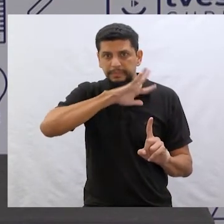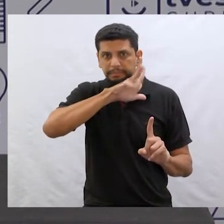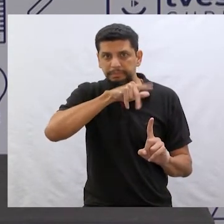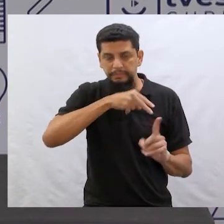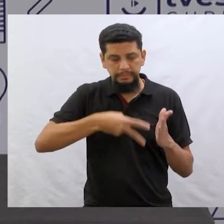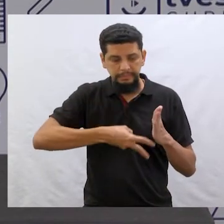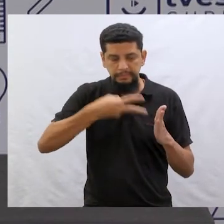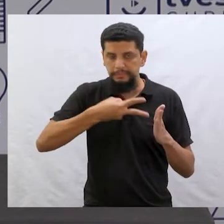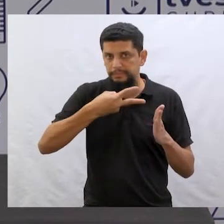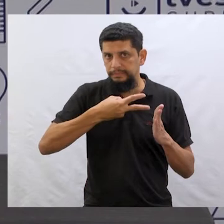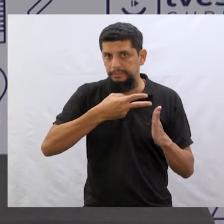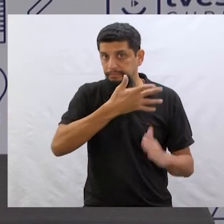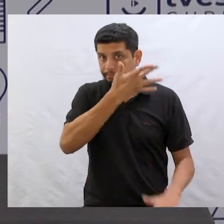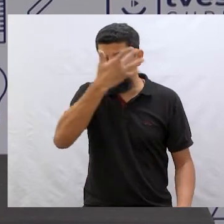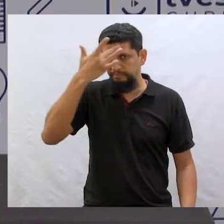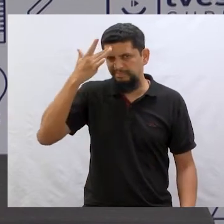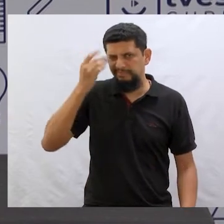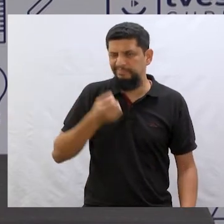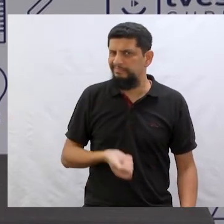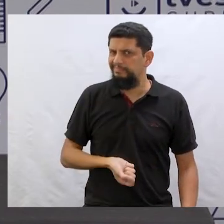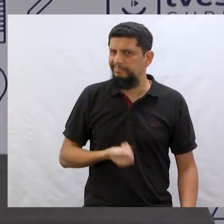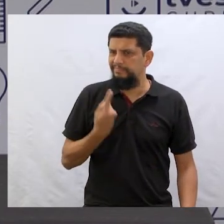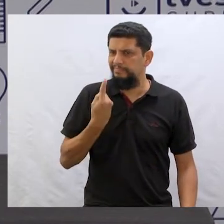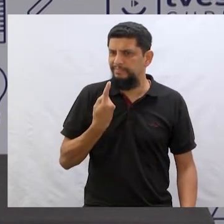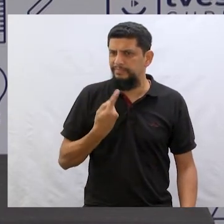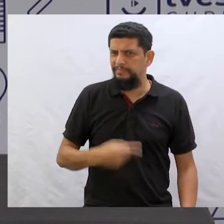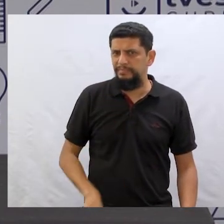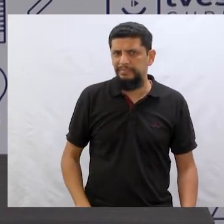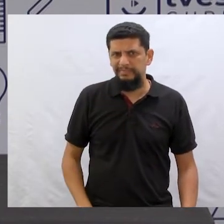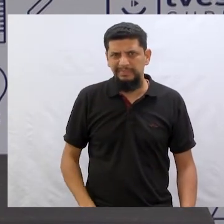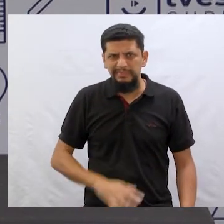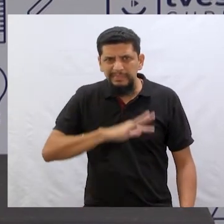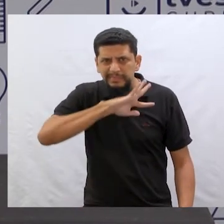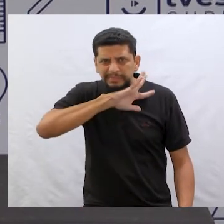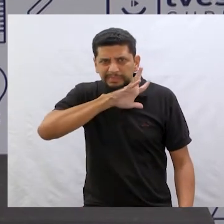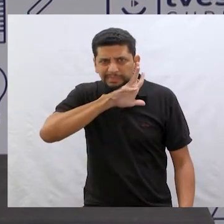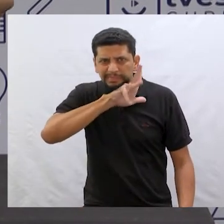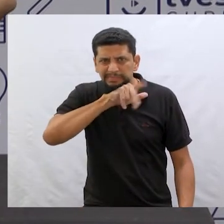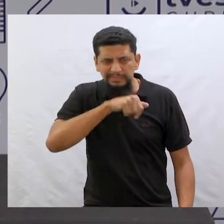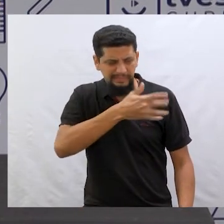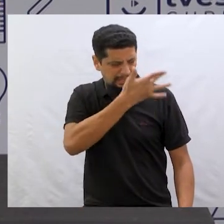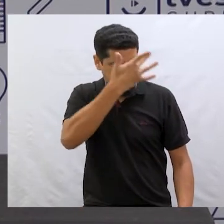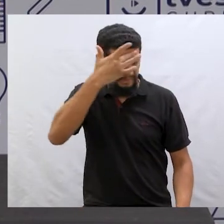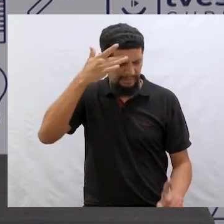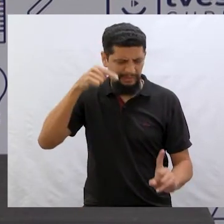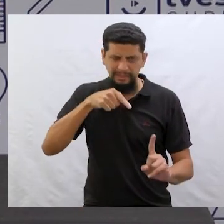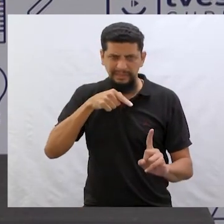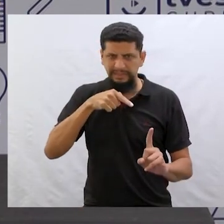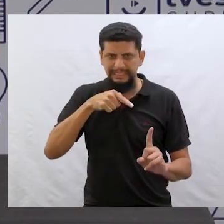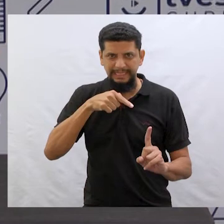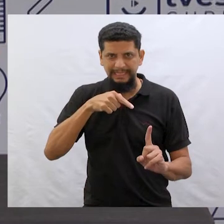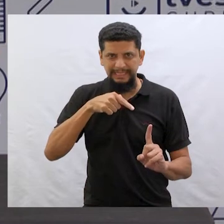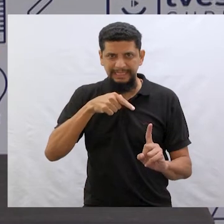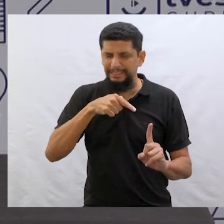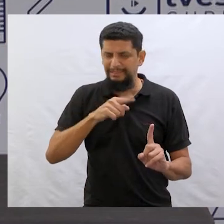leão, é a segunda pessoa. O o Matheus perguntou? O leão é pessoa?